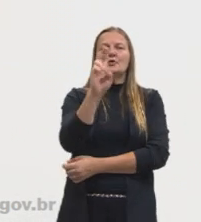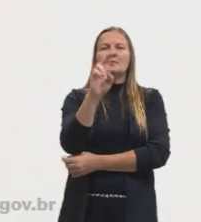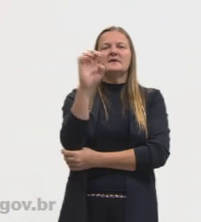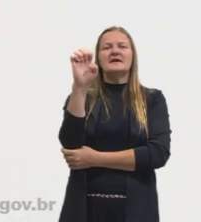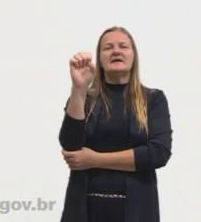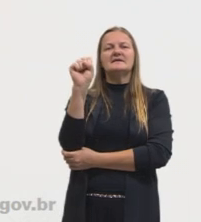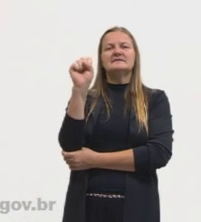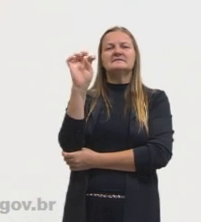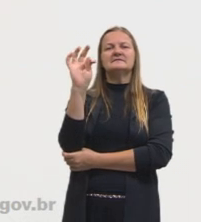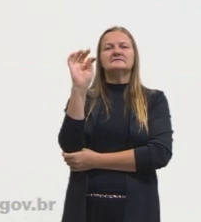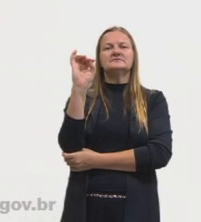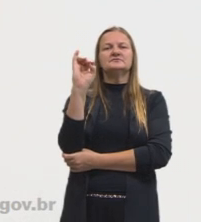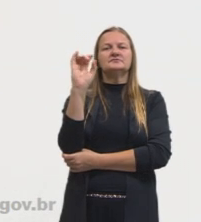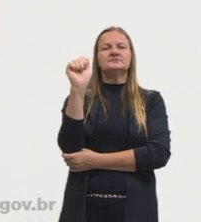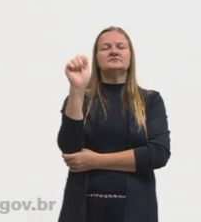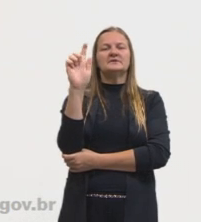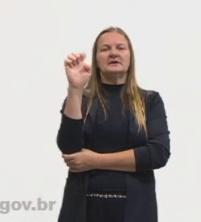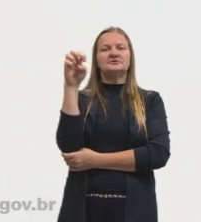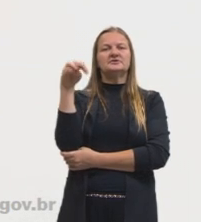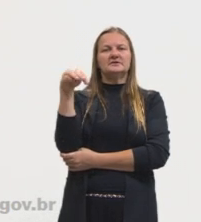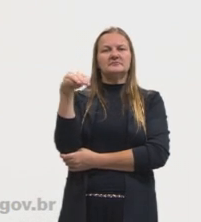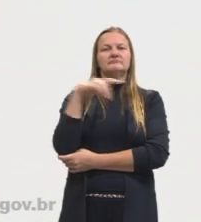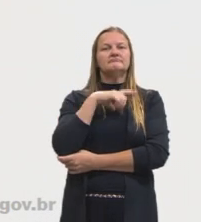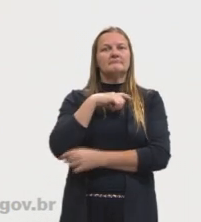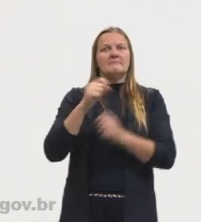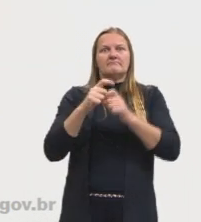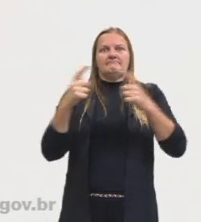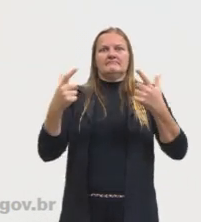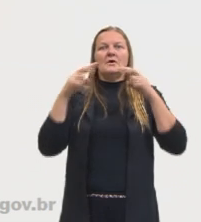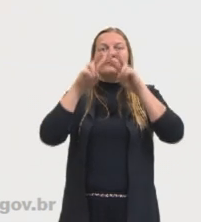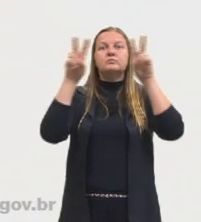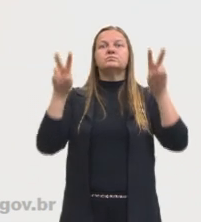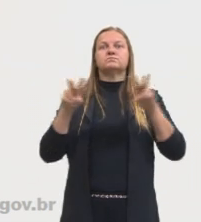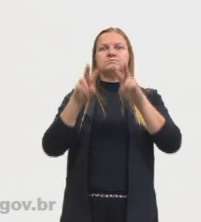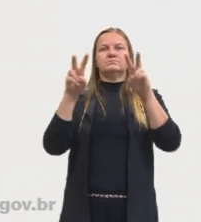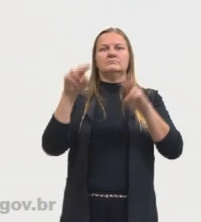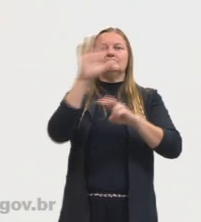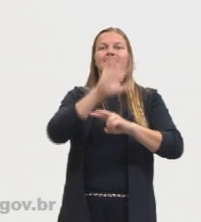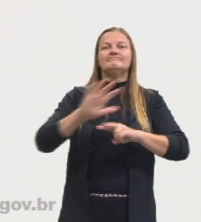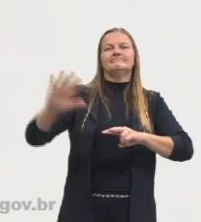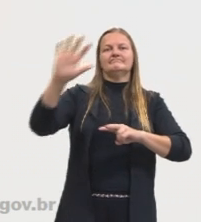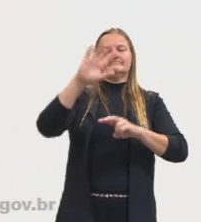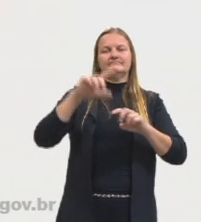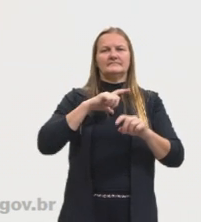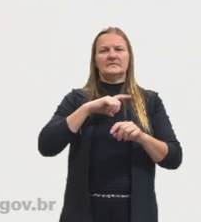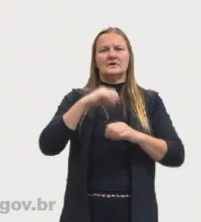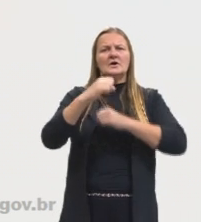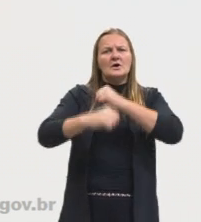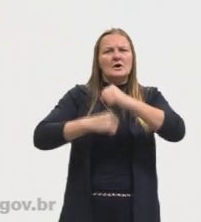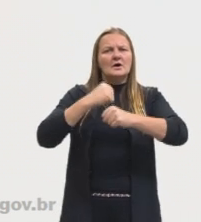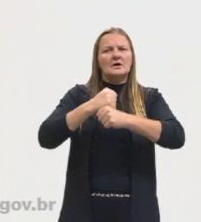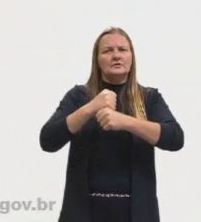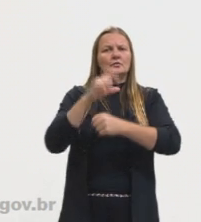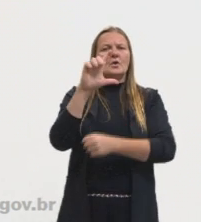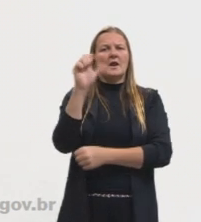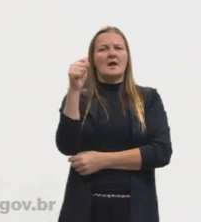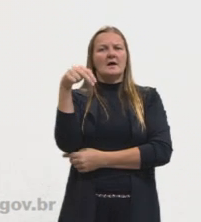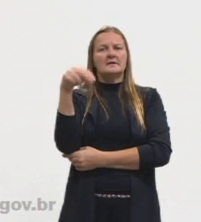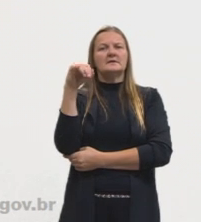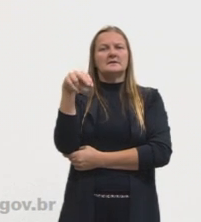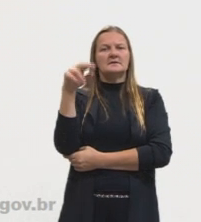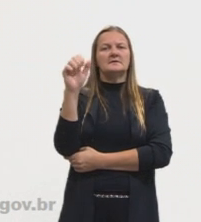historicamente tem, mas, ah, vai olhar no macro, né, vamos olhar no macro, e aí justamente são anos de Laninha, tá,